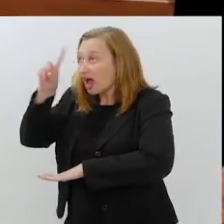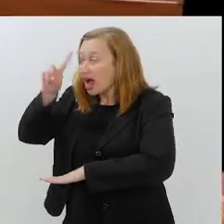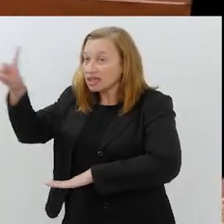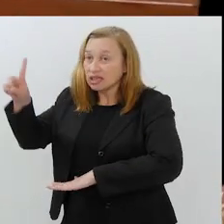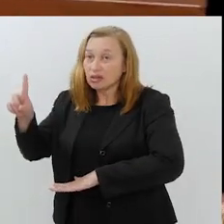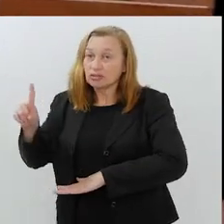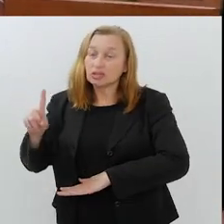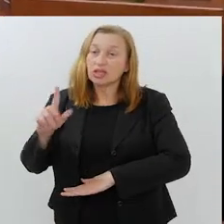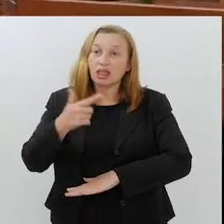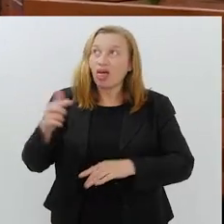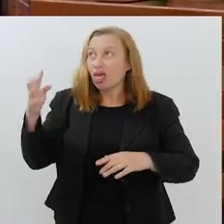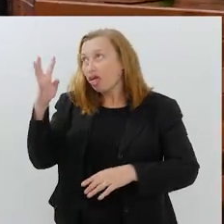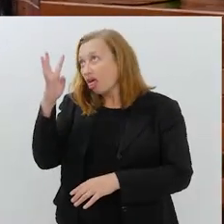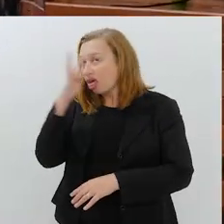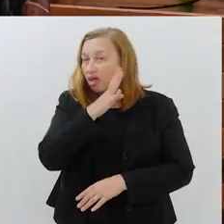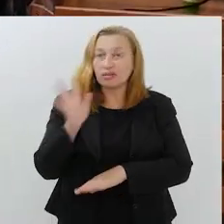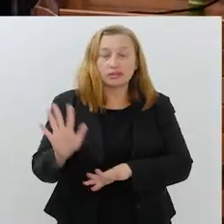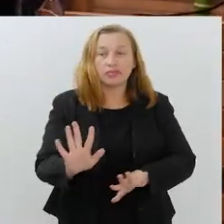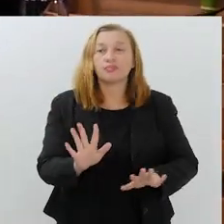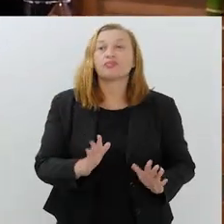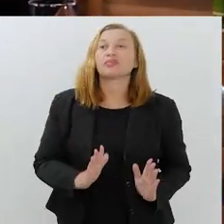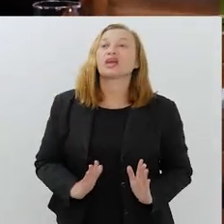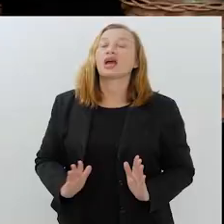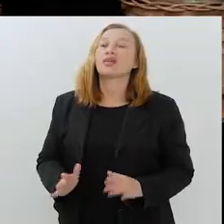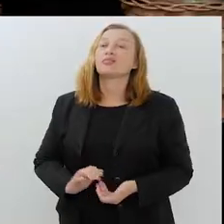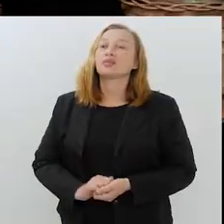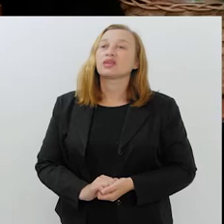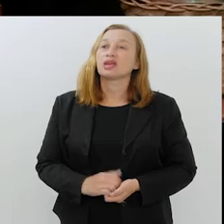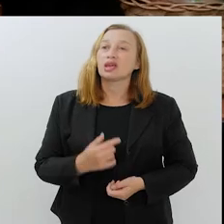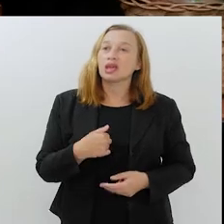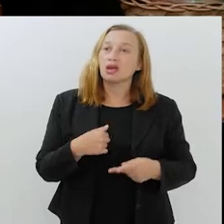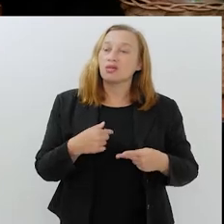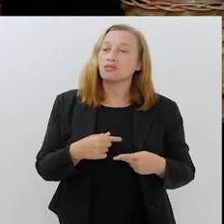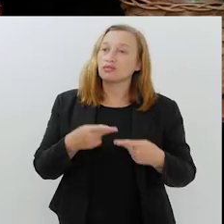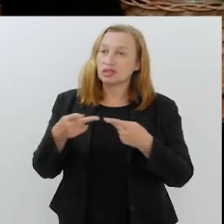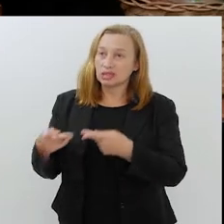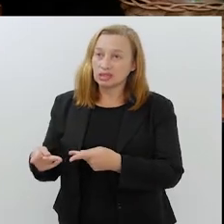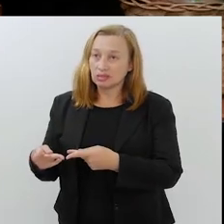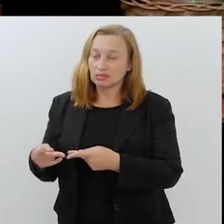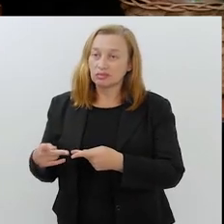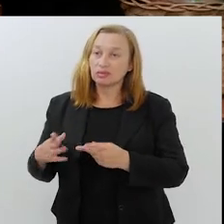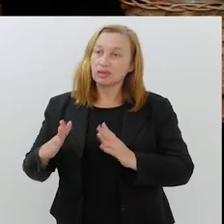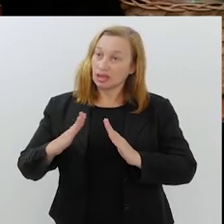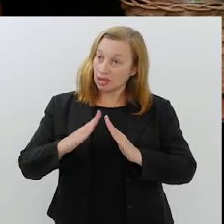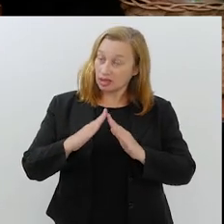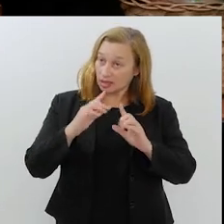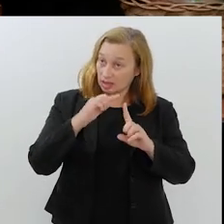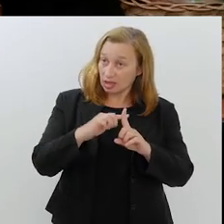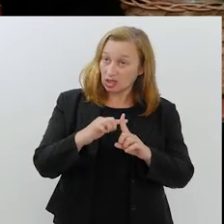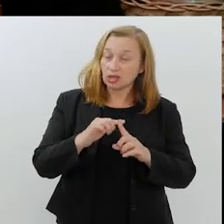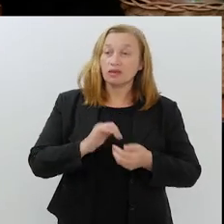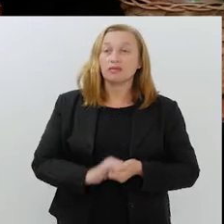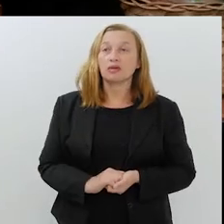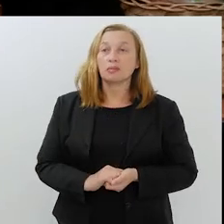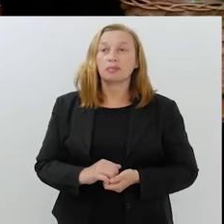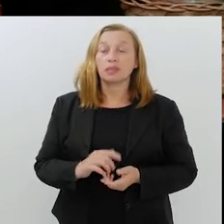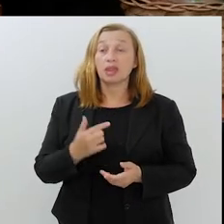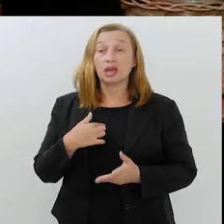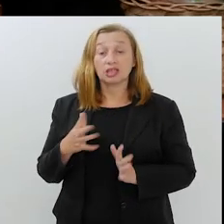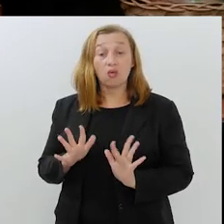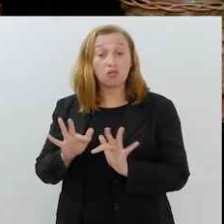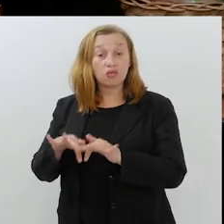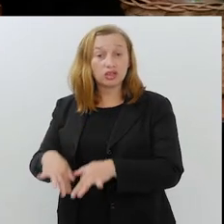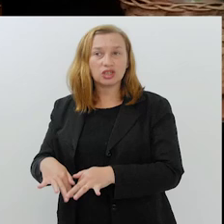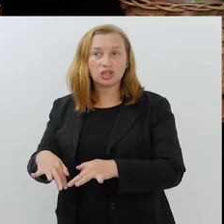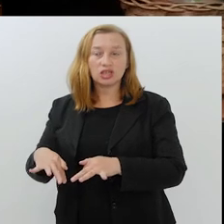e não em outras distrações. Por exemplo, a parte da igreja que eu frequento, ele pergunta para mim por que eu fico até